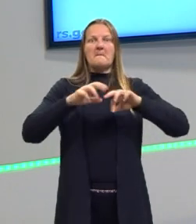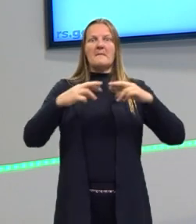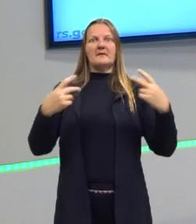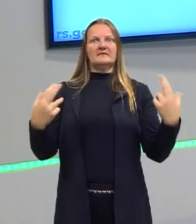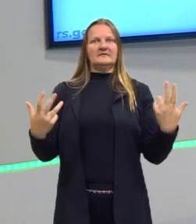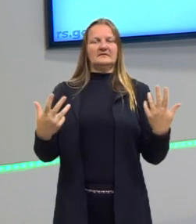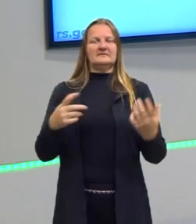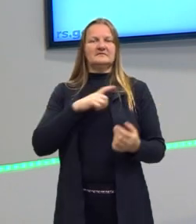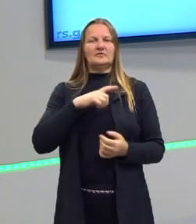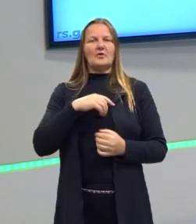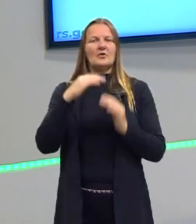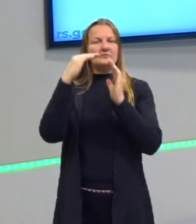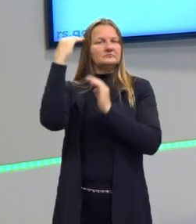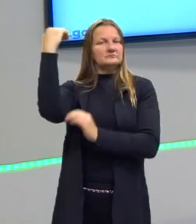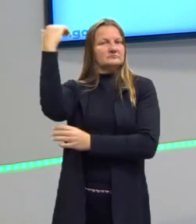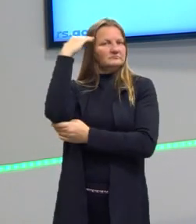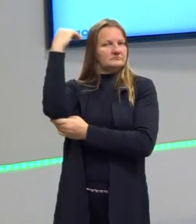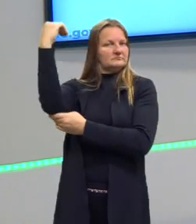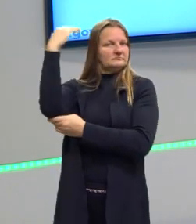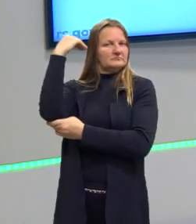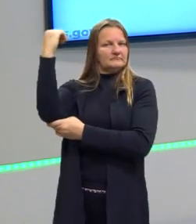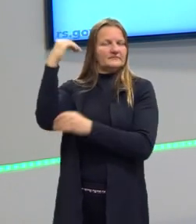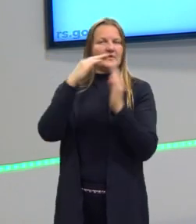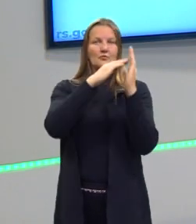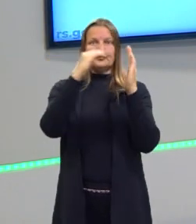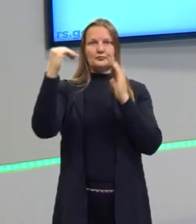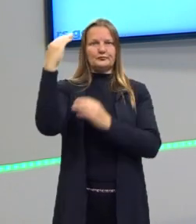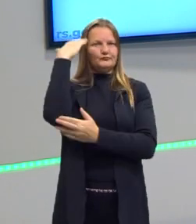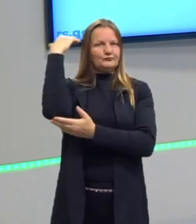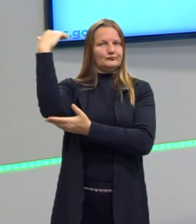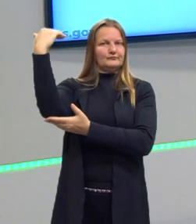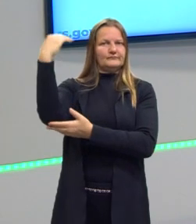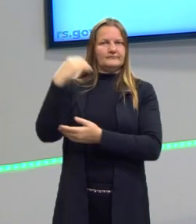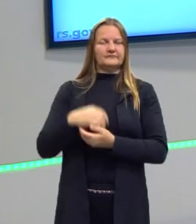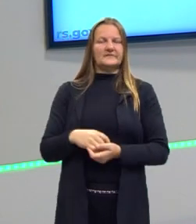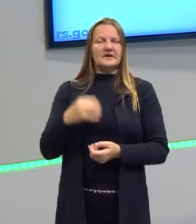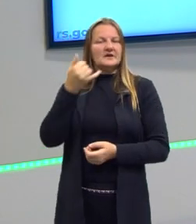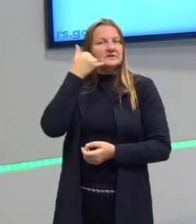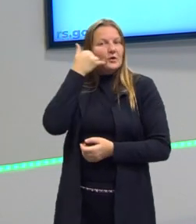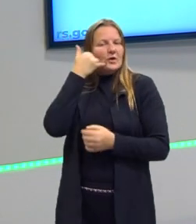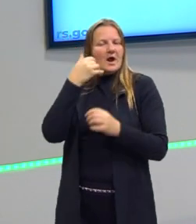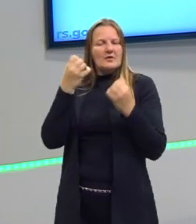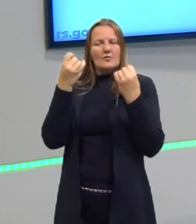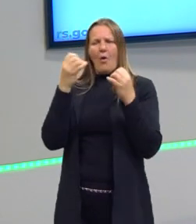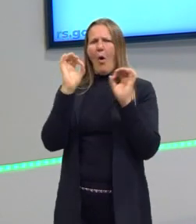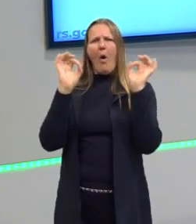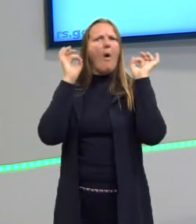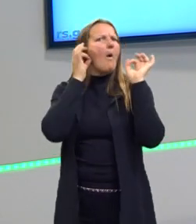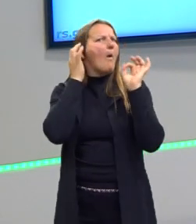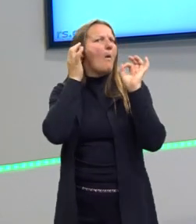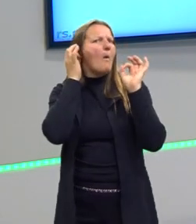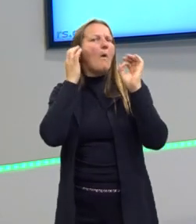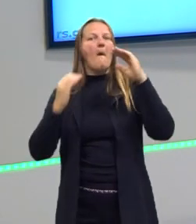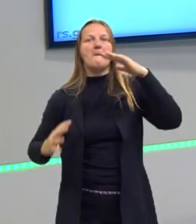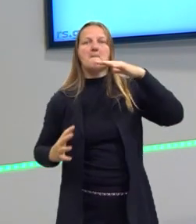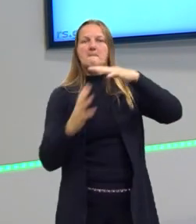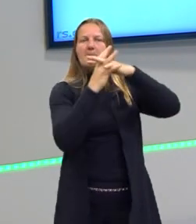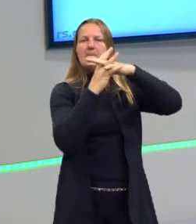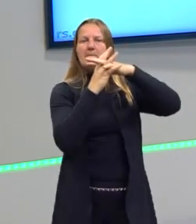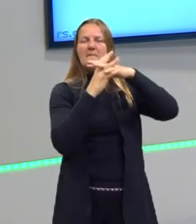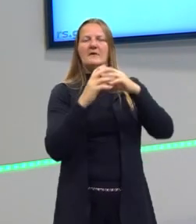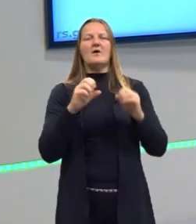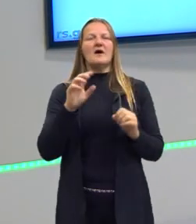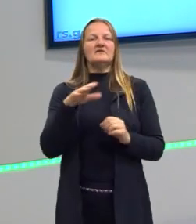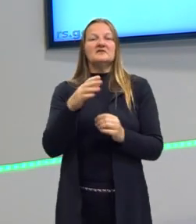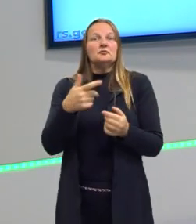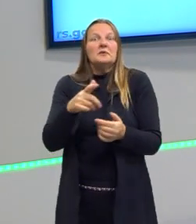identificada por status. É muito mais interessante nós termos um celular de última geração do que termos nossa casa própria,